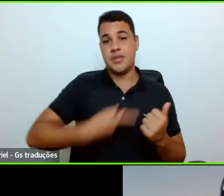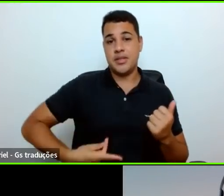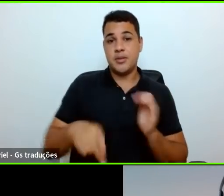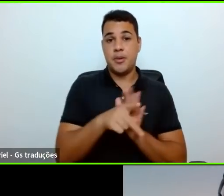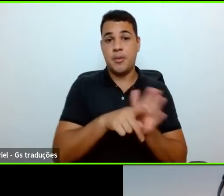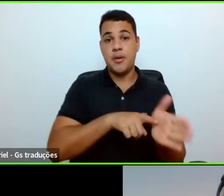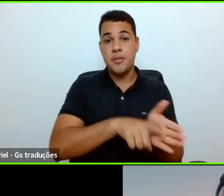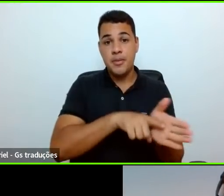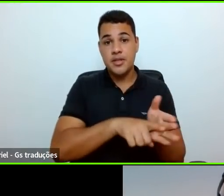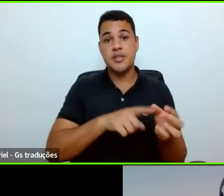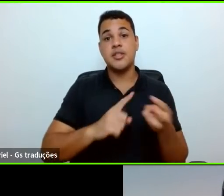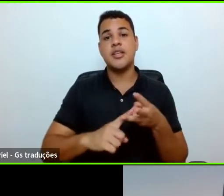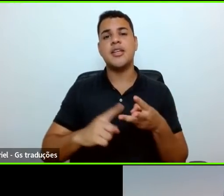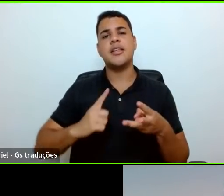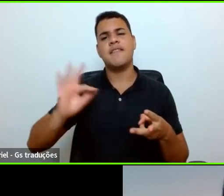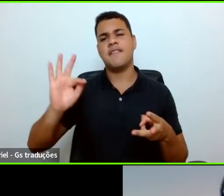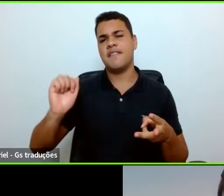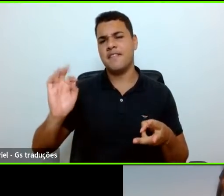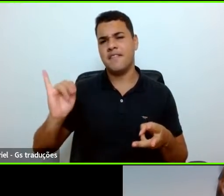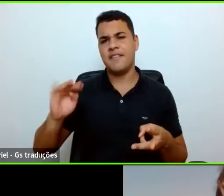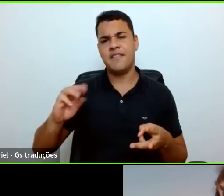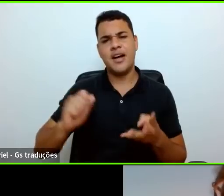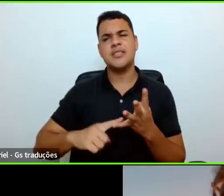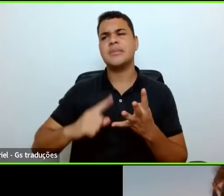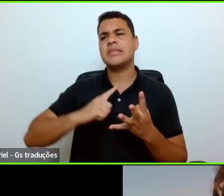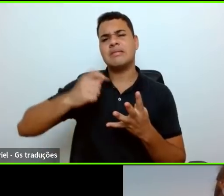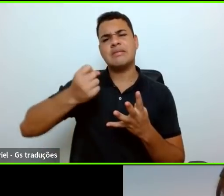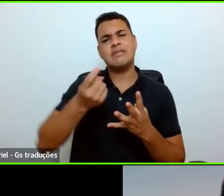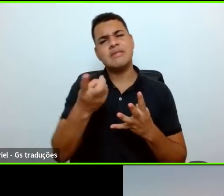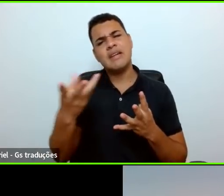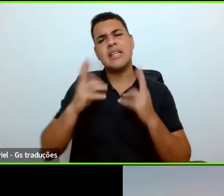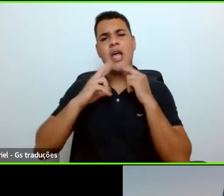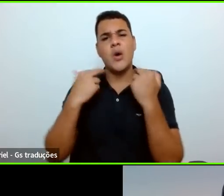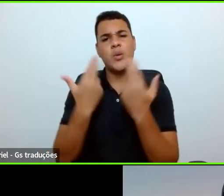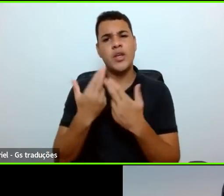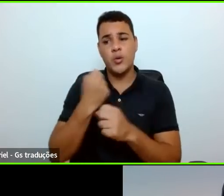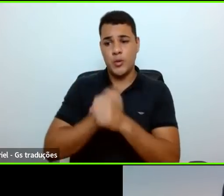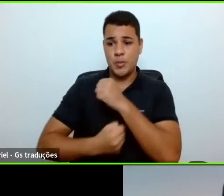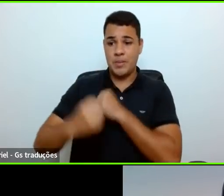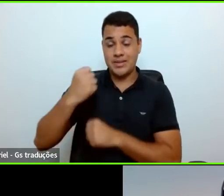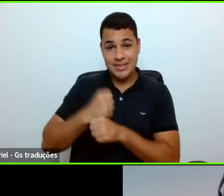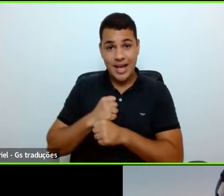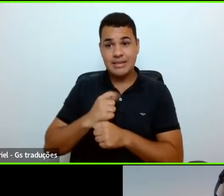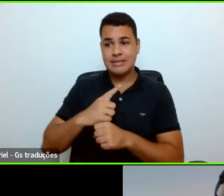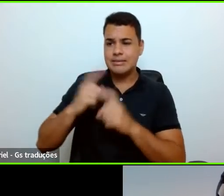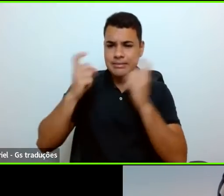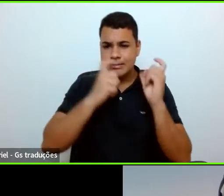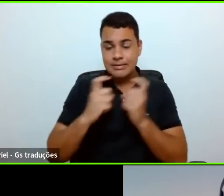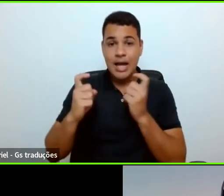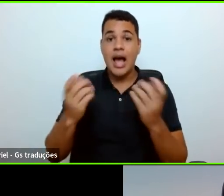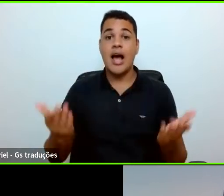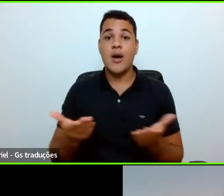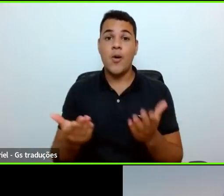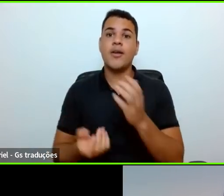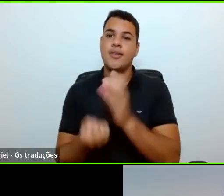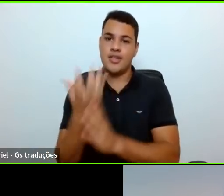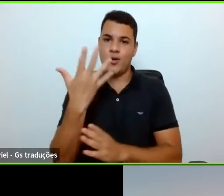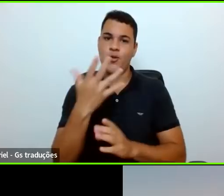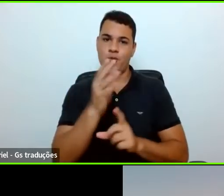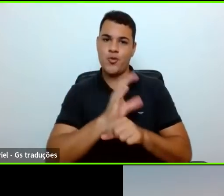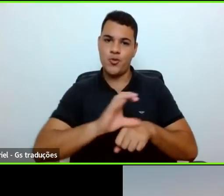especialmente a Fátima, muitas reuniões, fizemos ao longo do ano passado, e agora está lá prontinho. São mais de 26